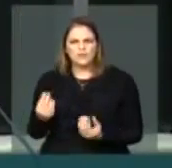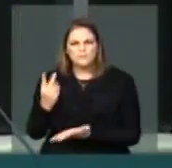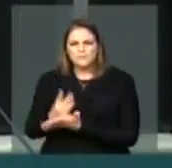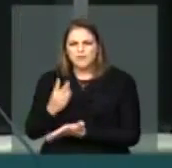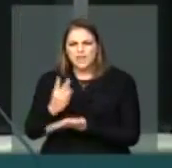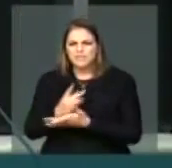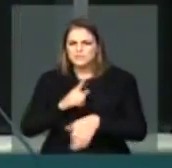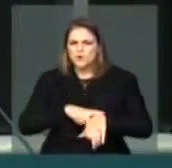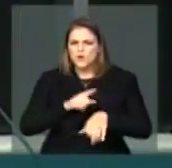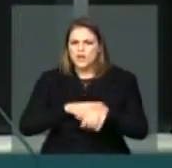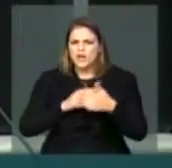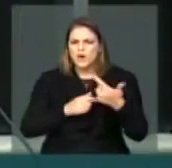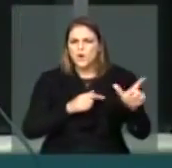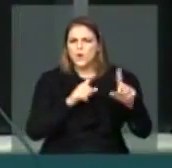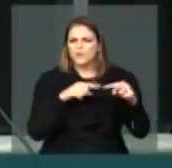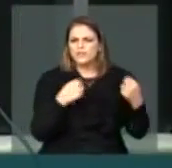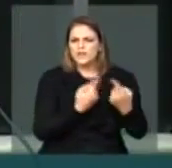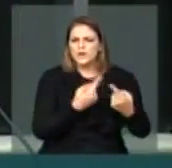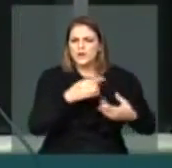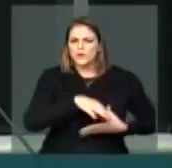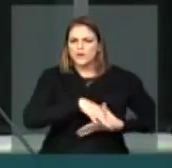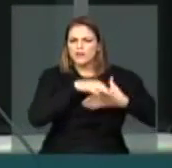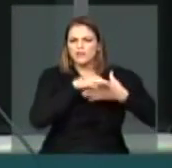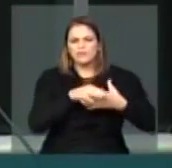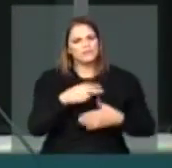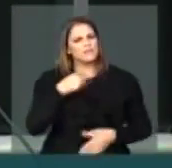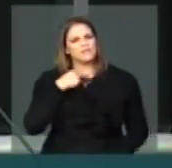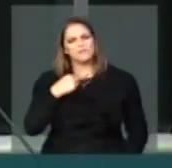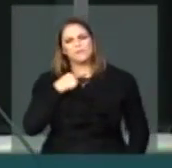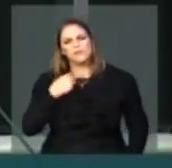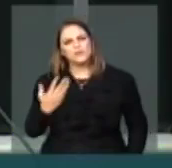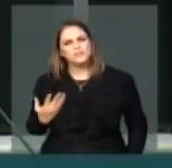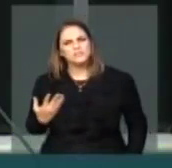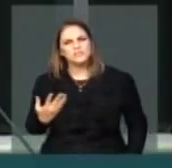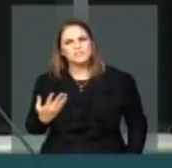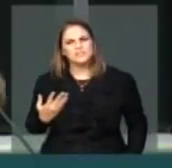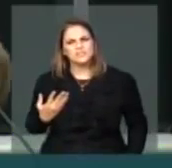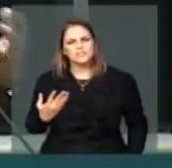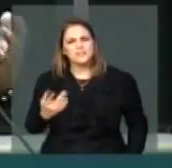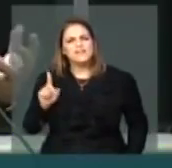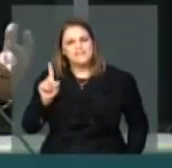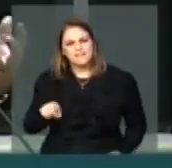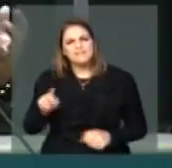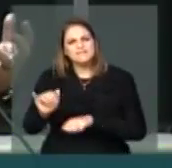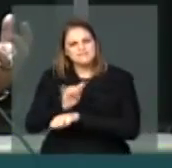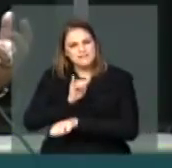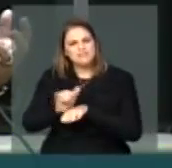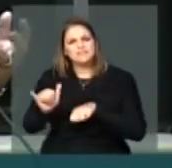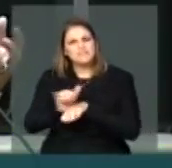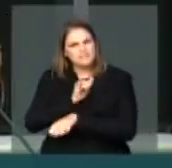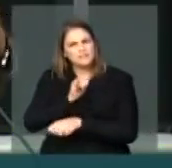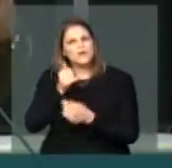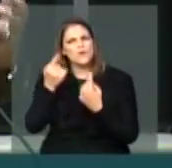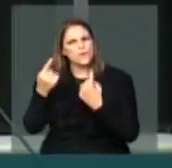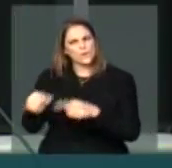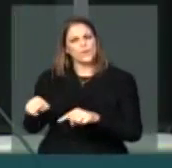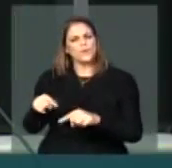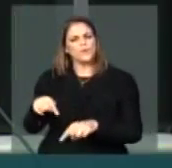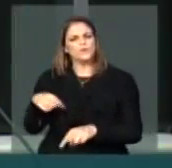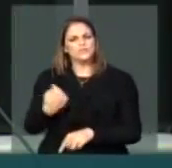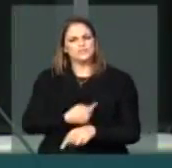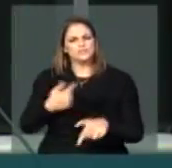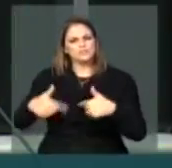Líderes. Isso é um golpe contra as prerrogativas parlamentares dos